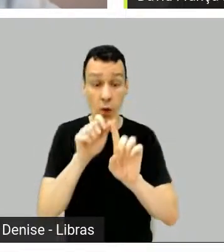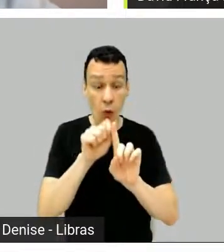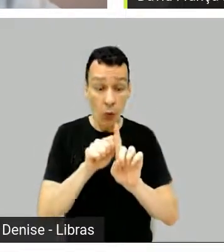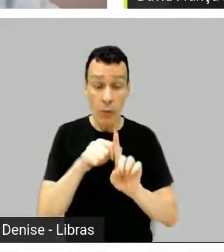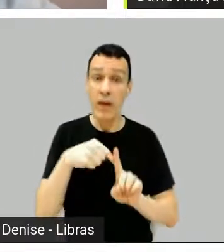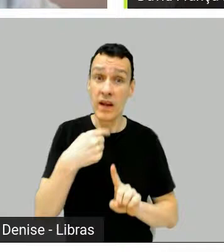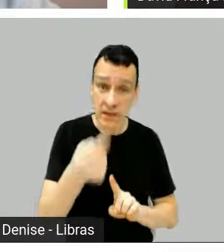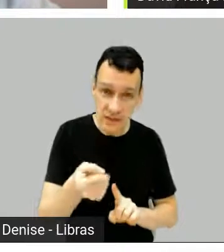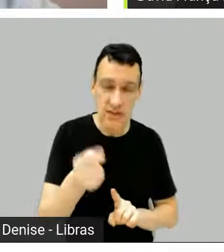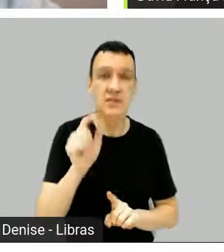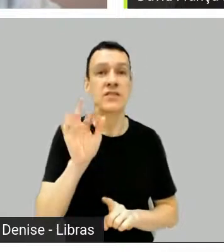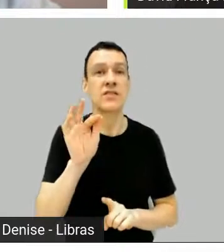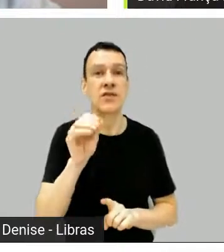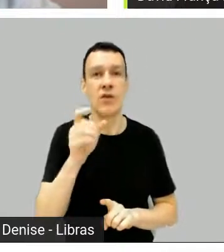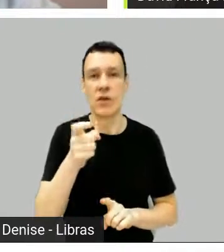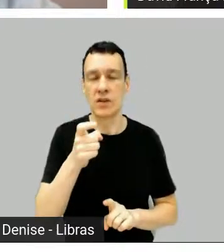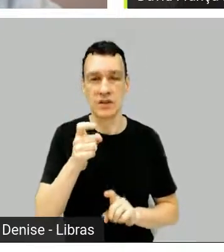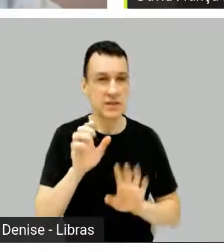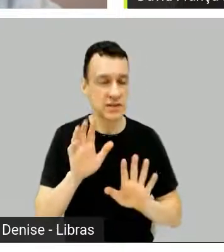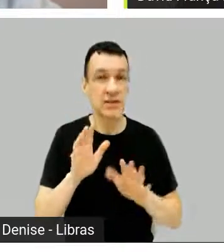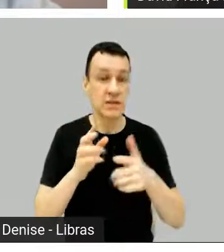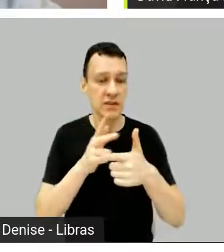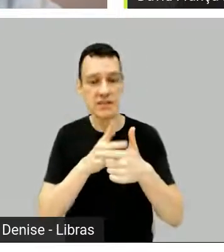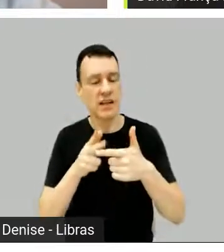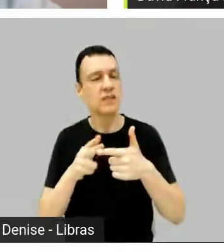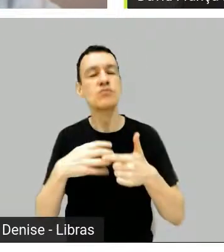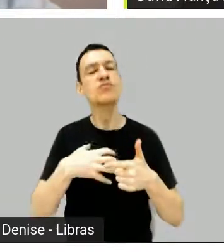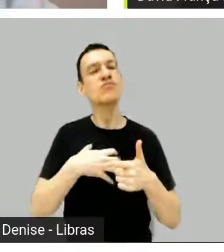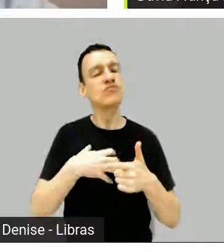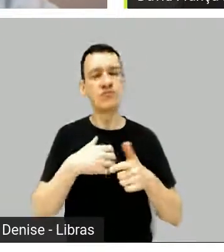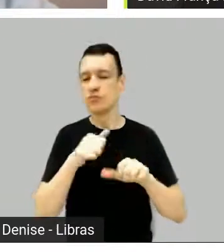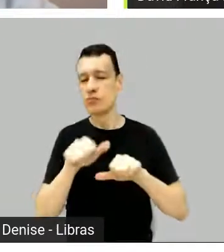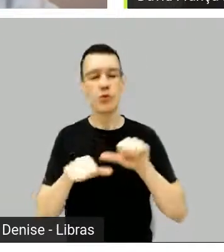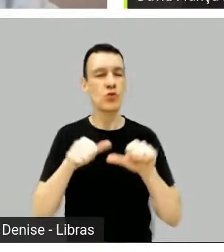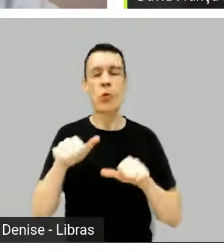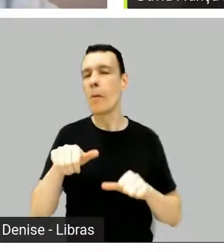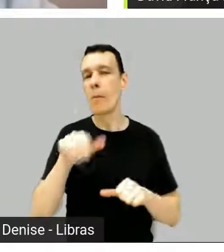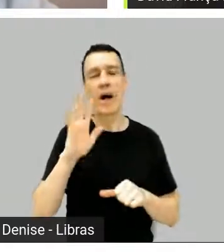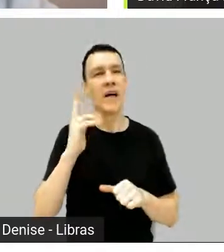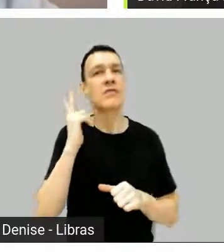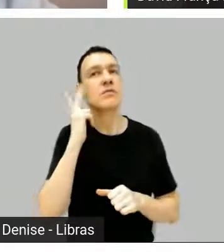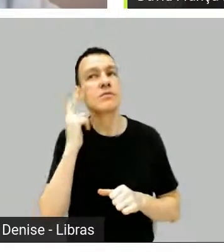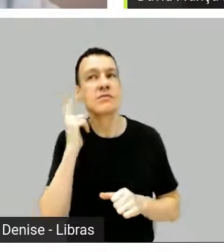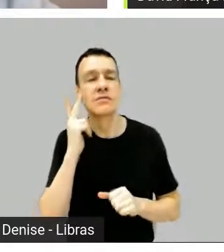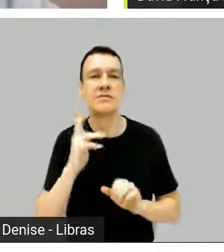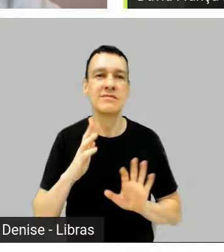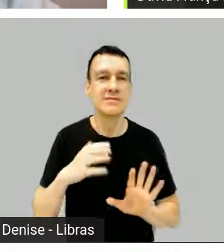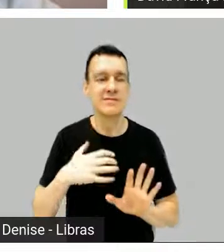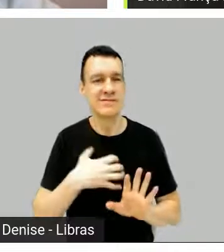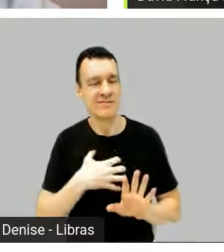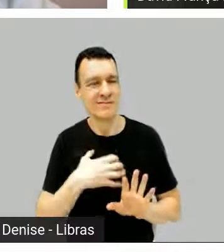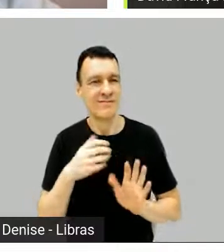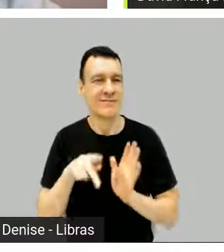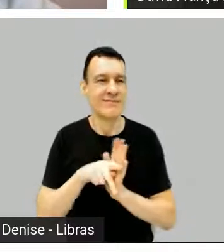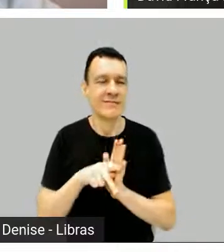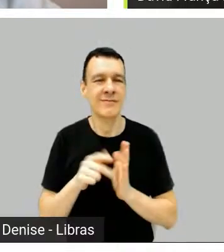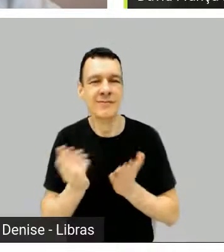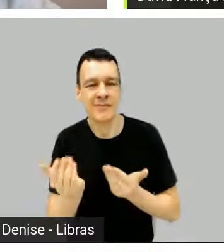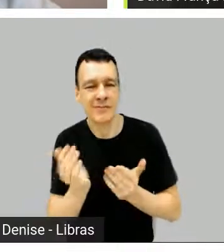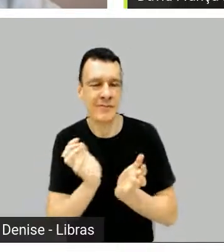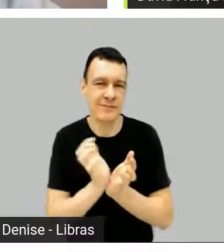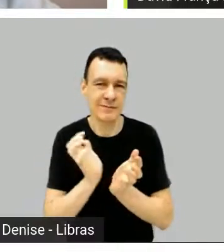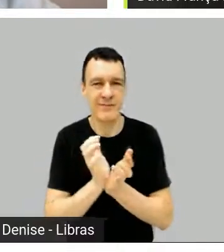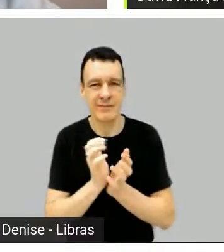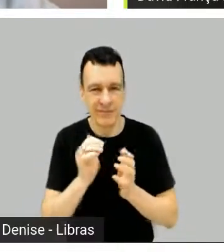a série se tornou mais pop, foi por uma coisa, eu acho que ela era mais realista